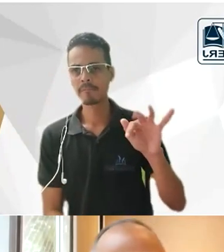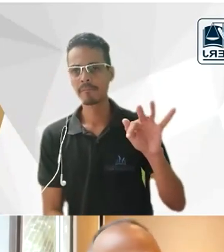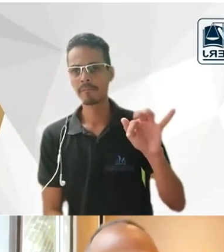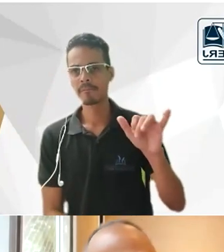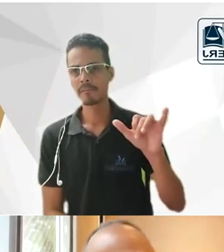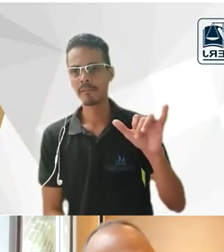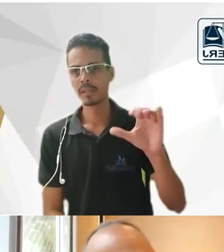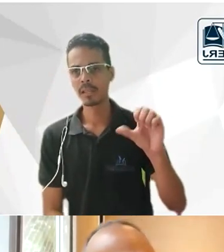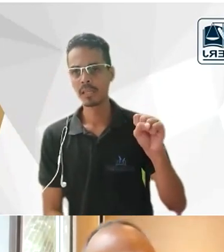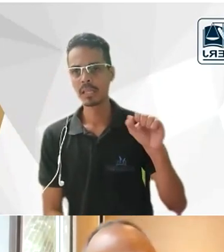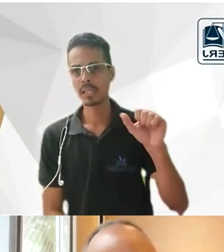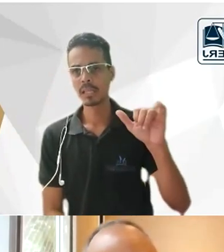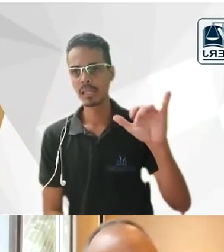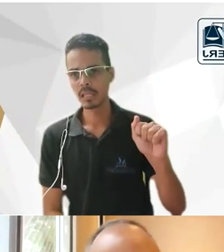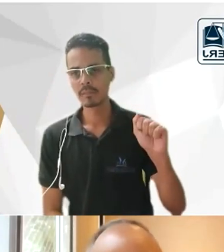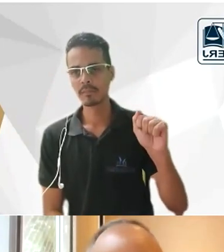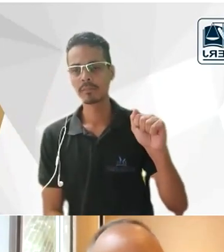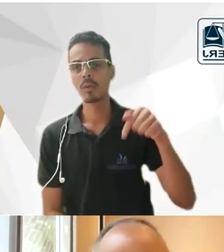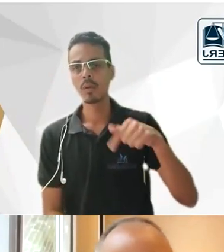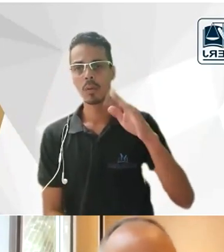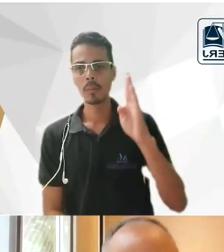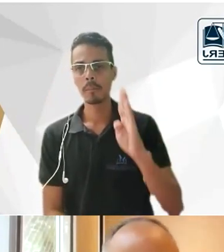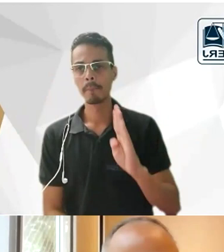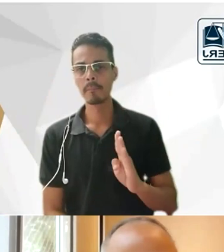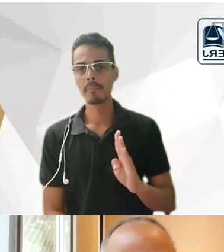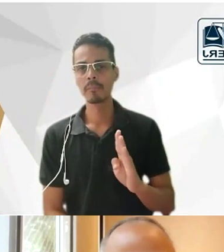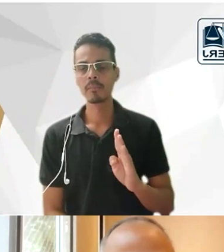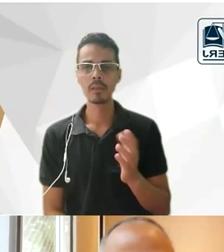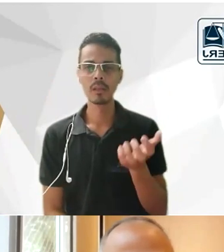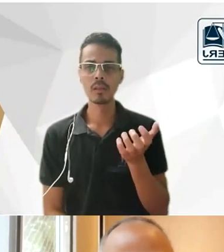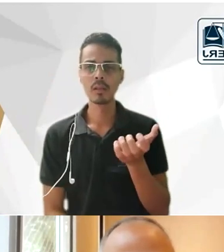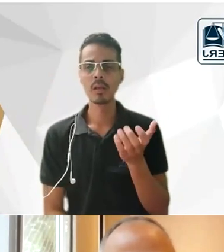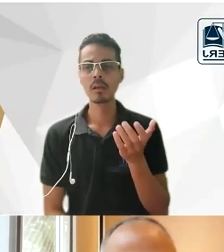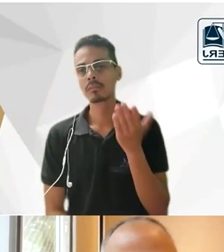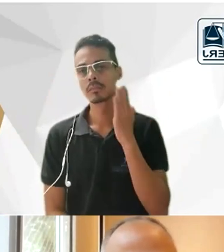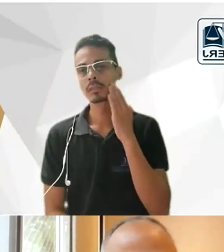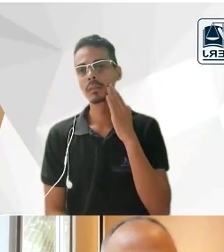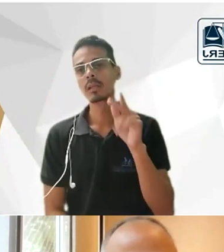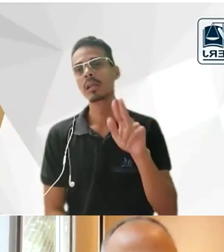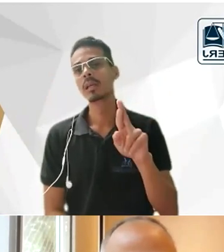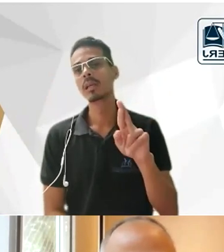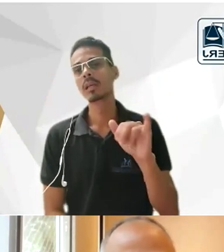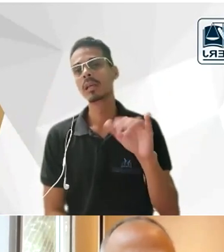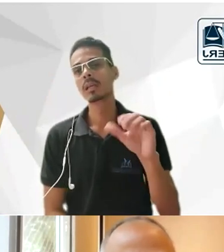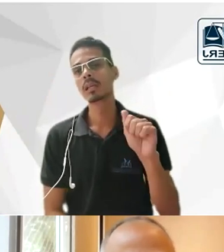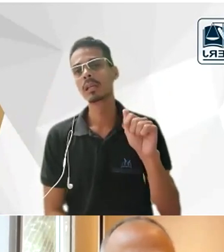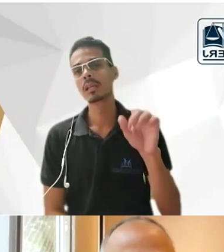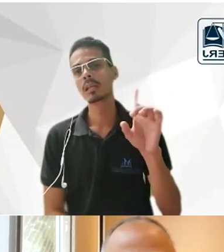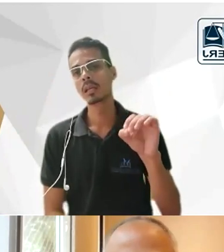gente ainda hoje nós temos no Brasil eu queria ouvir até o professor Ricardo especificamente nós temos essa